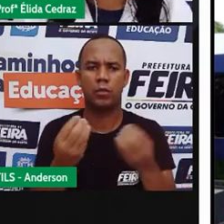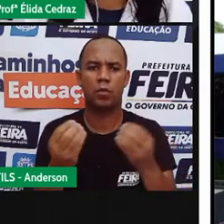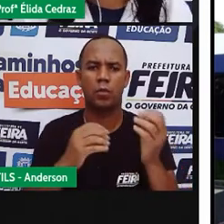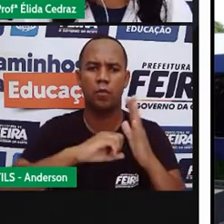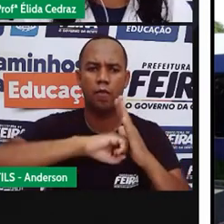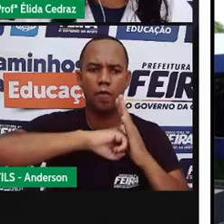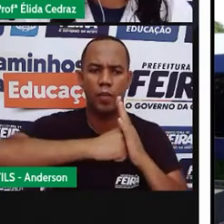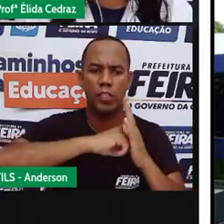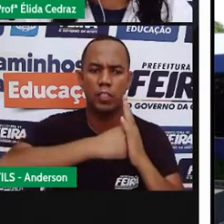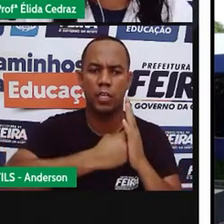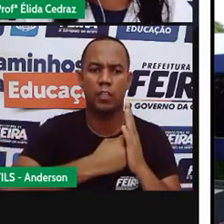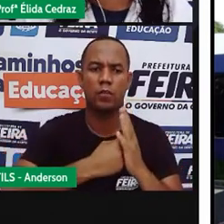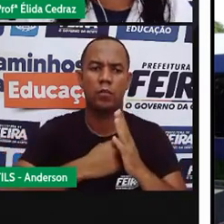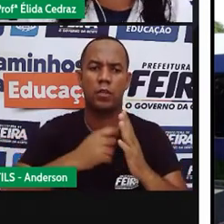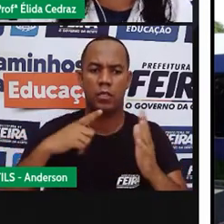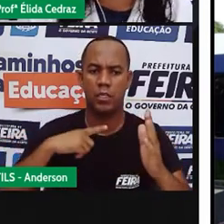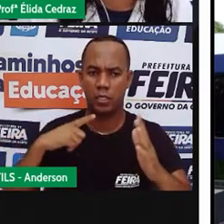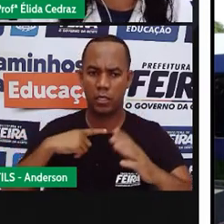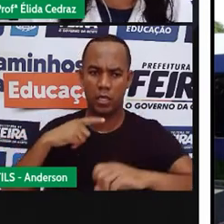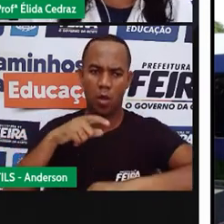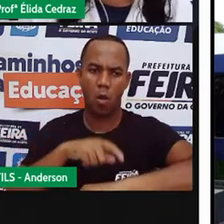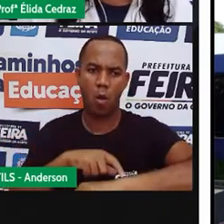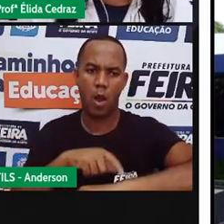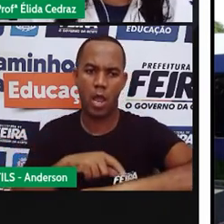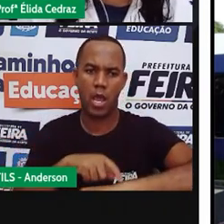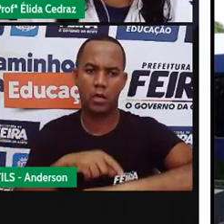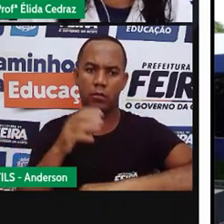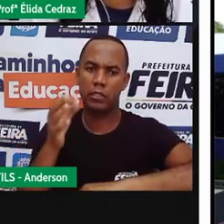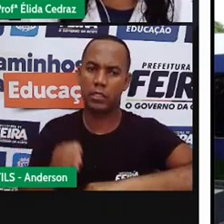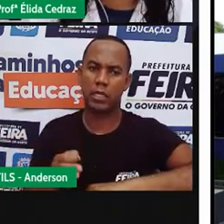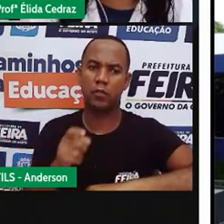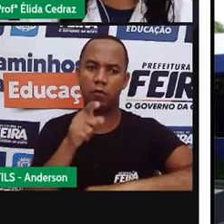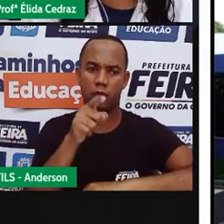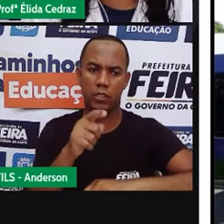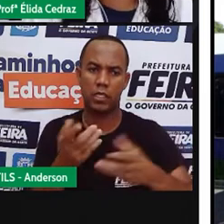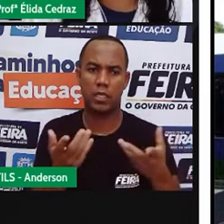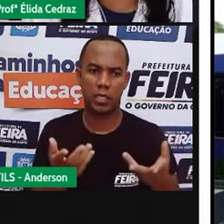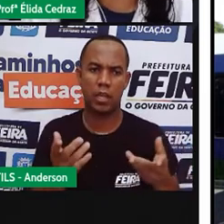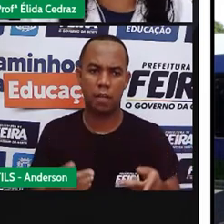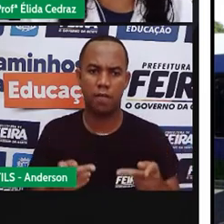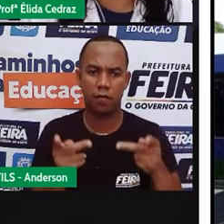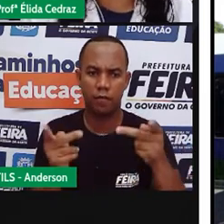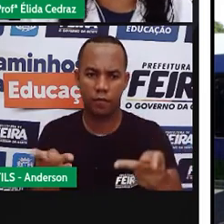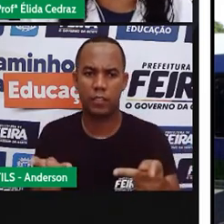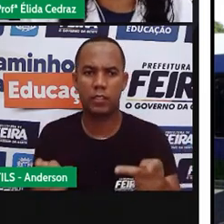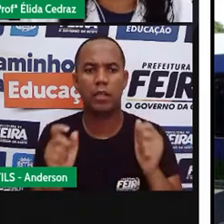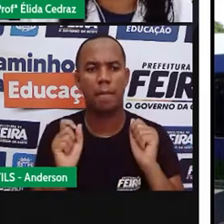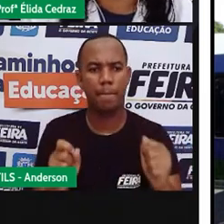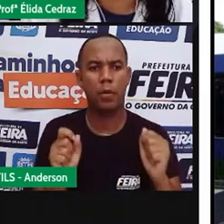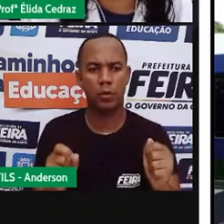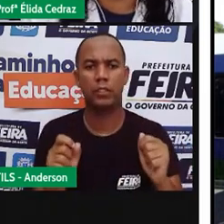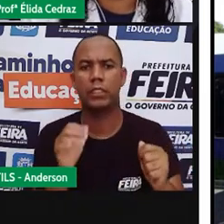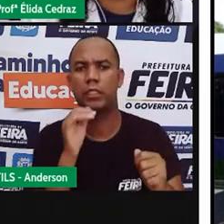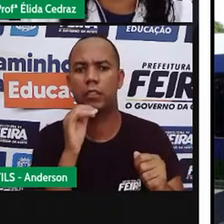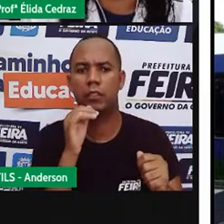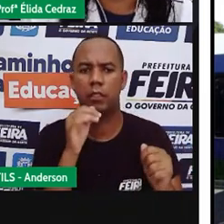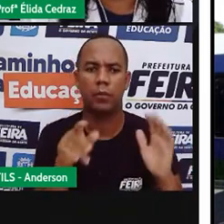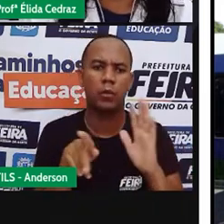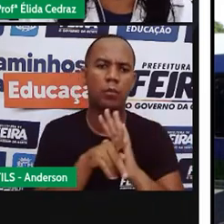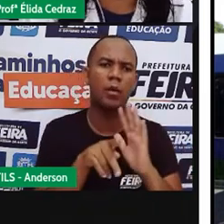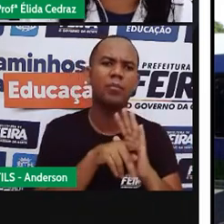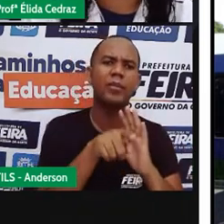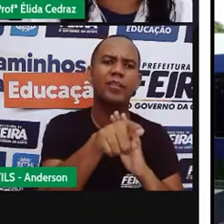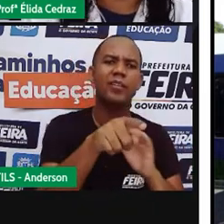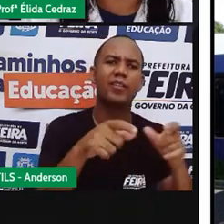Eles têm horário de funcionamento. A gente não pode chegar lá a qualquer hora. Aqui é o Observatório Antares, que pertence ao EF.